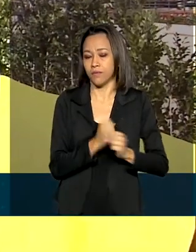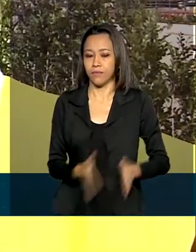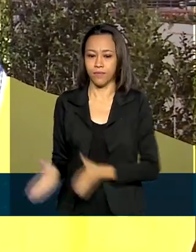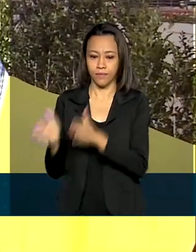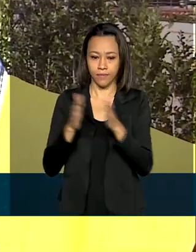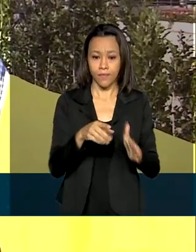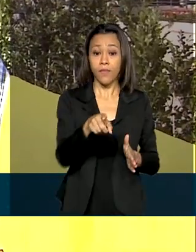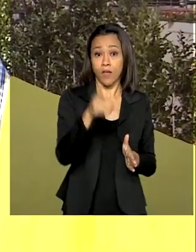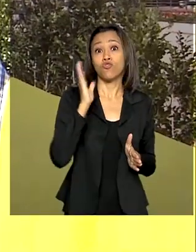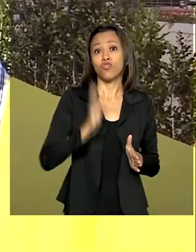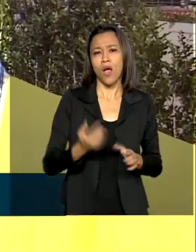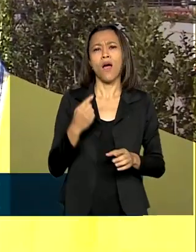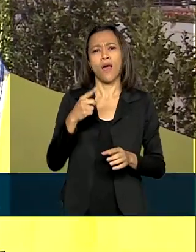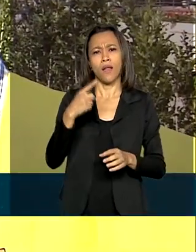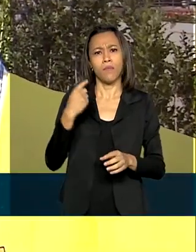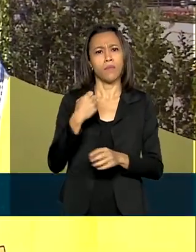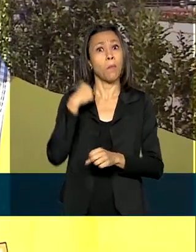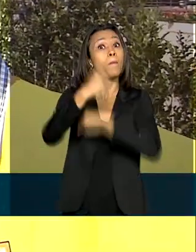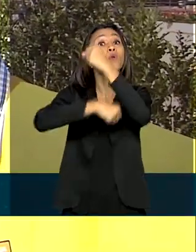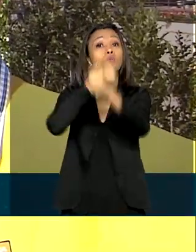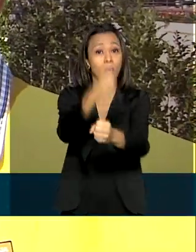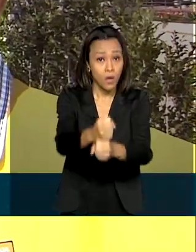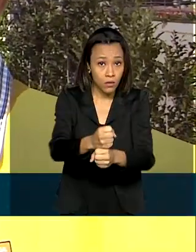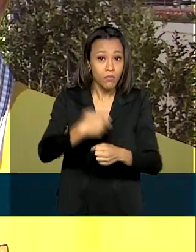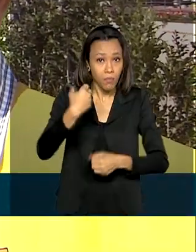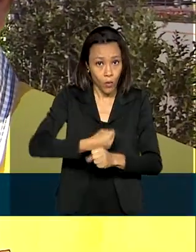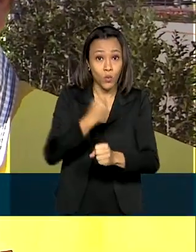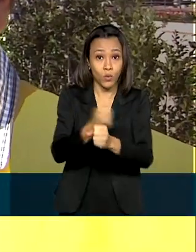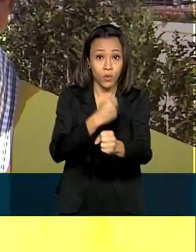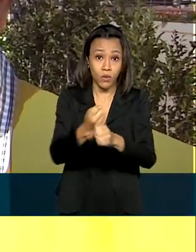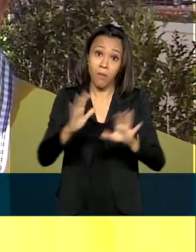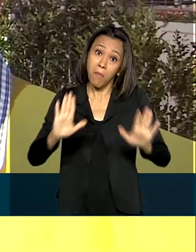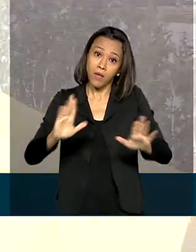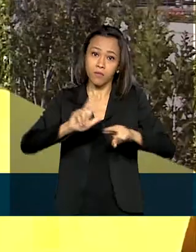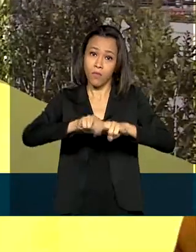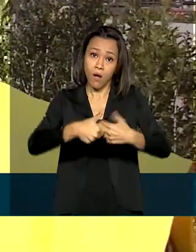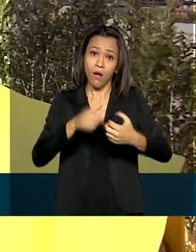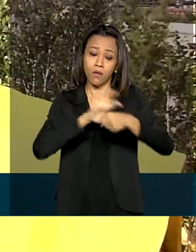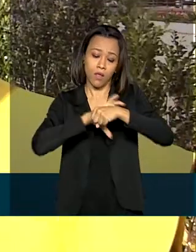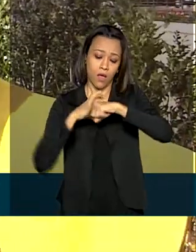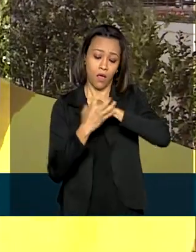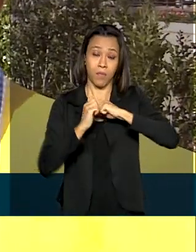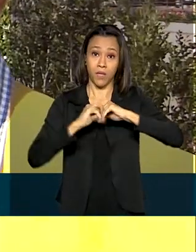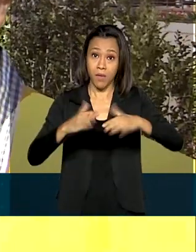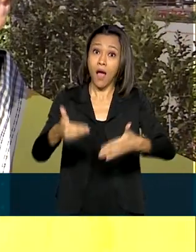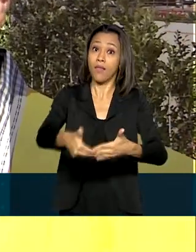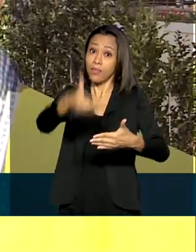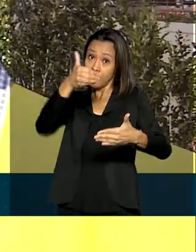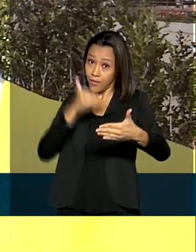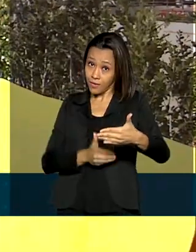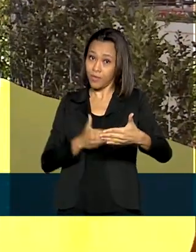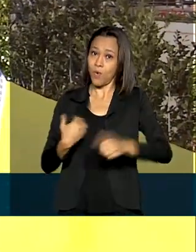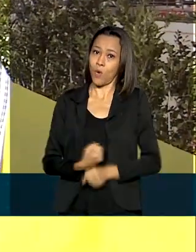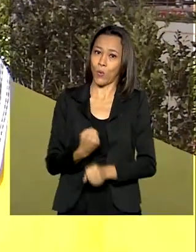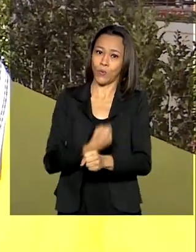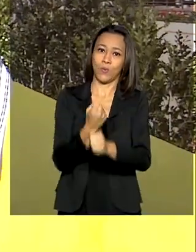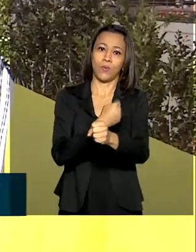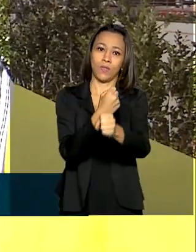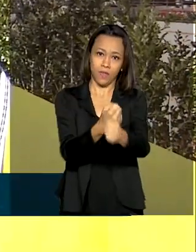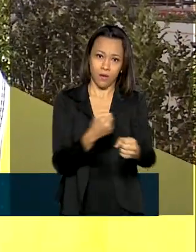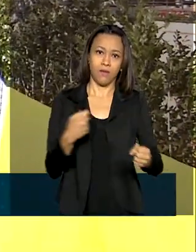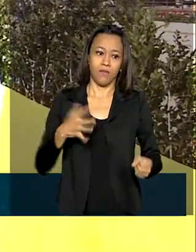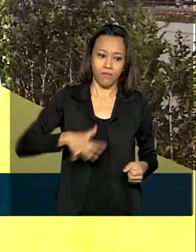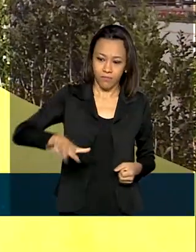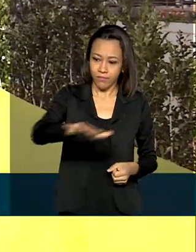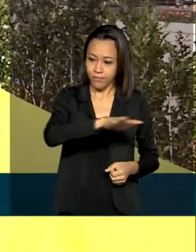prevista para ser realizada no ano que vem, mas levando em conta a pandemia, as tomadas de decisão a fim de que os